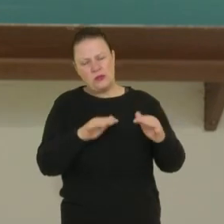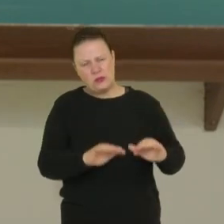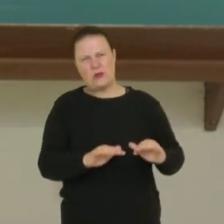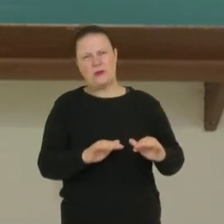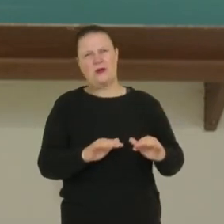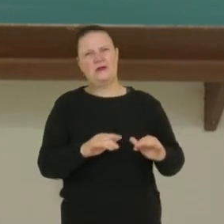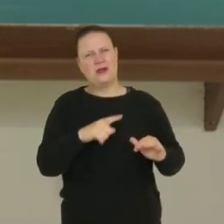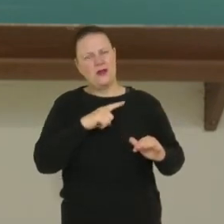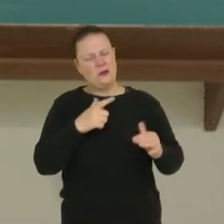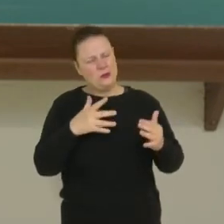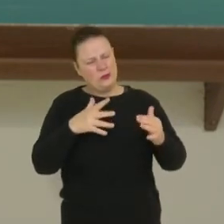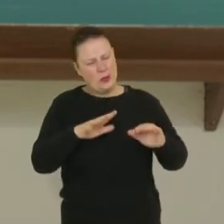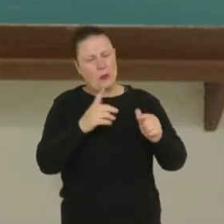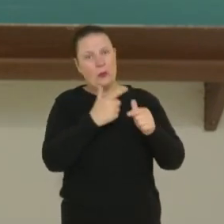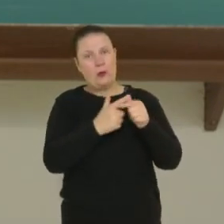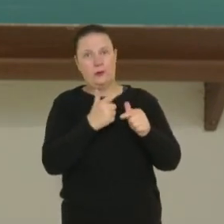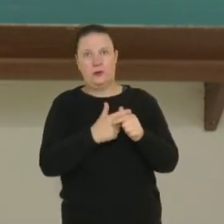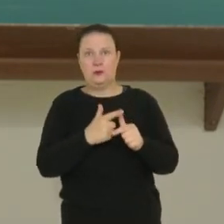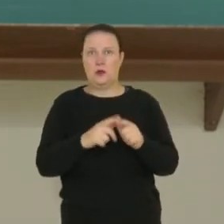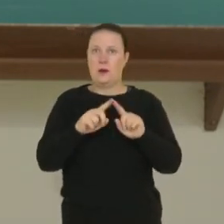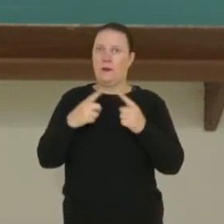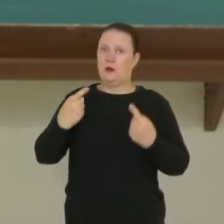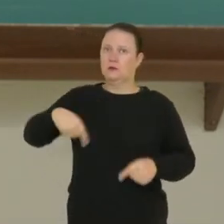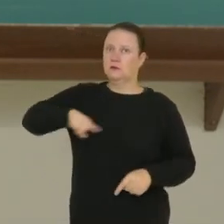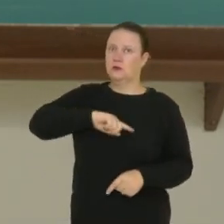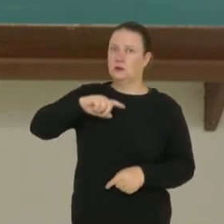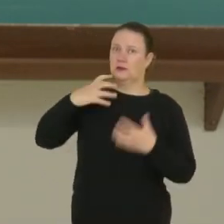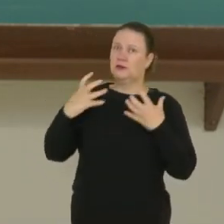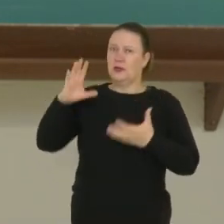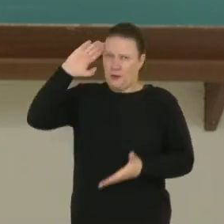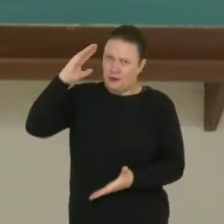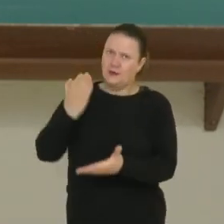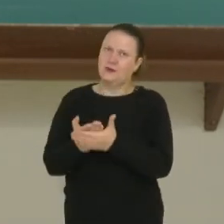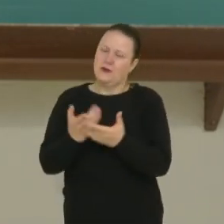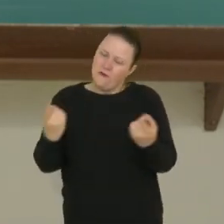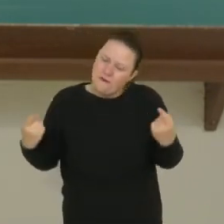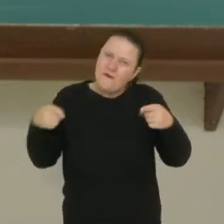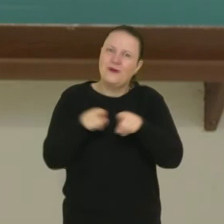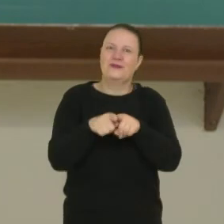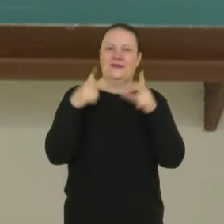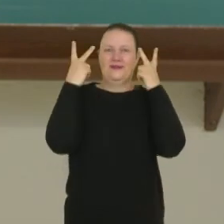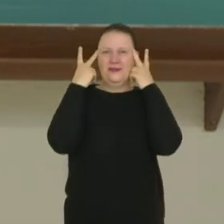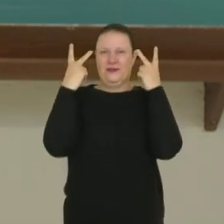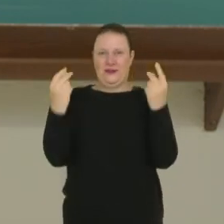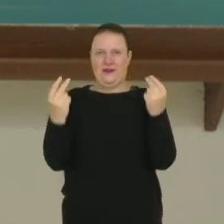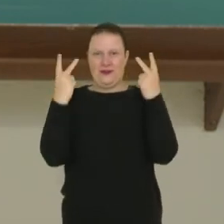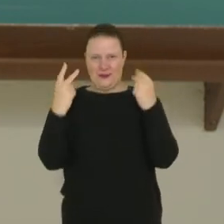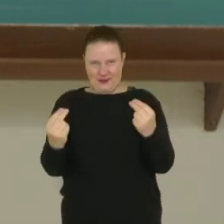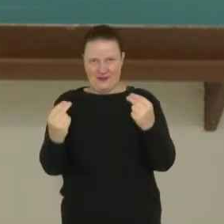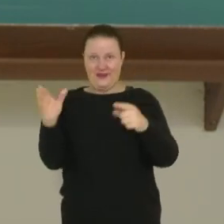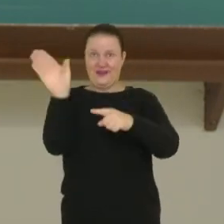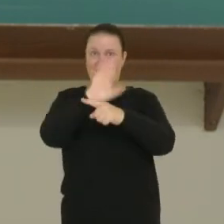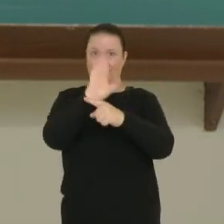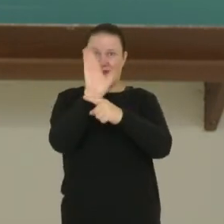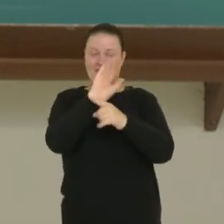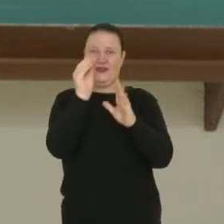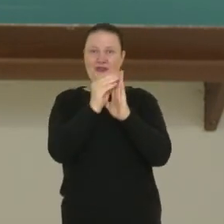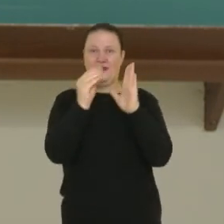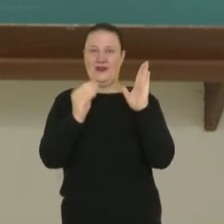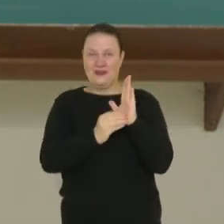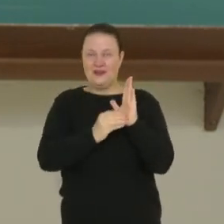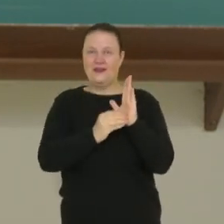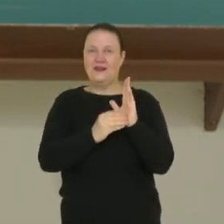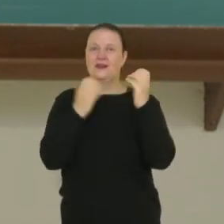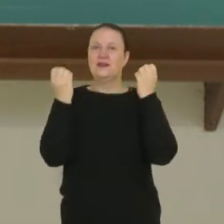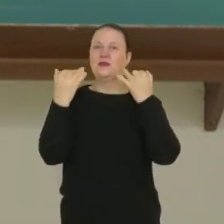sentido, mas a gente quer acreditar que tudo voltará ao normal. Neste vídeo, nós falamos sobre a